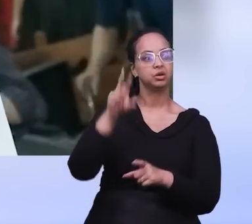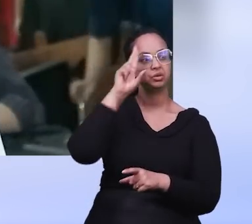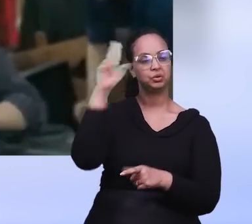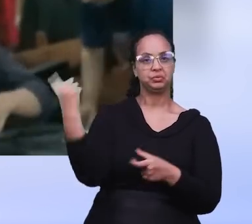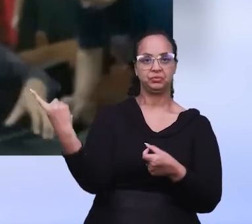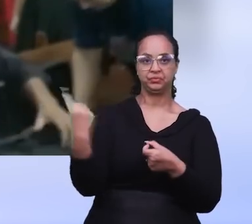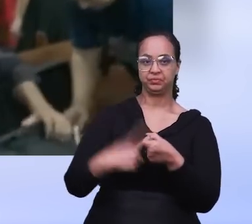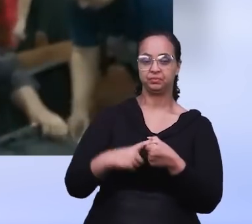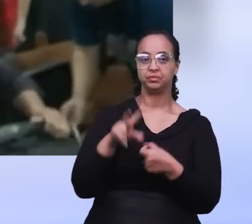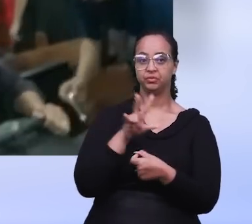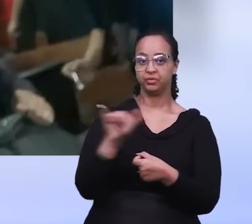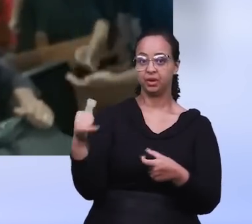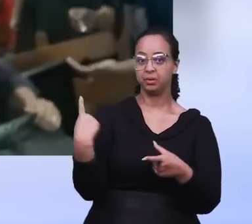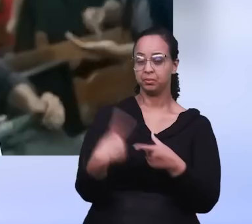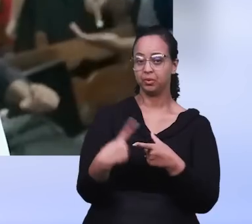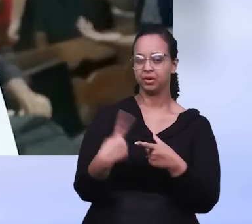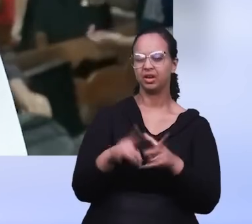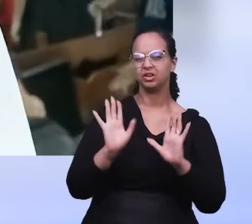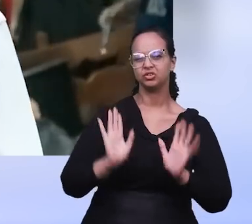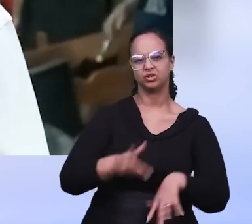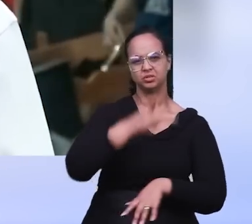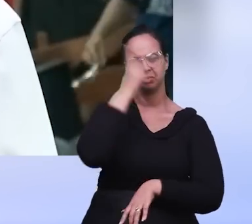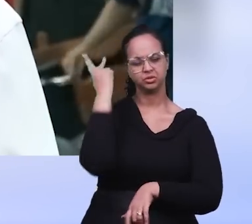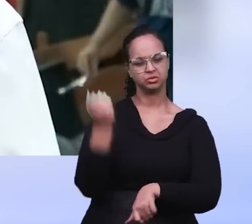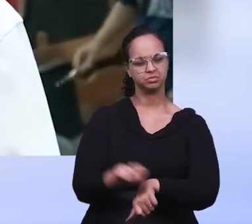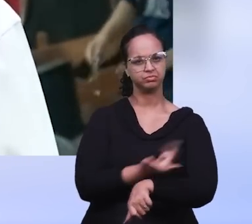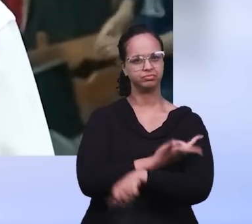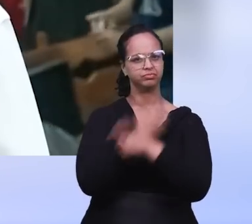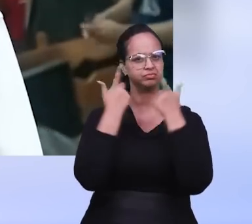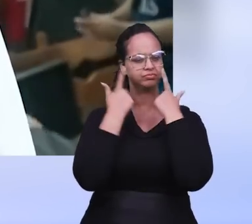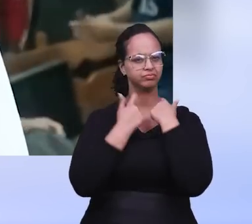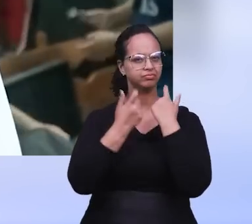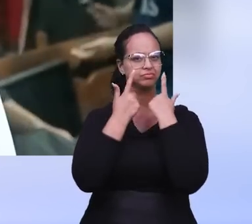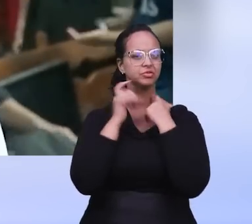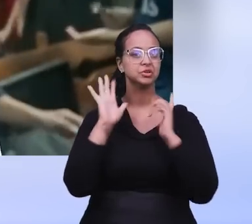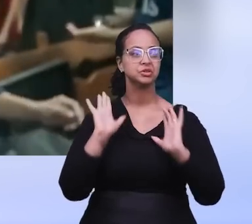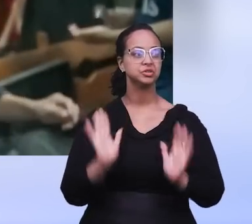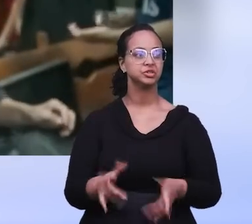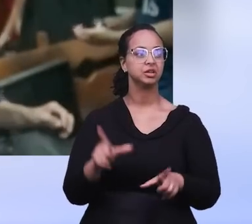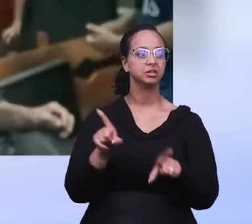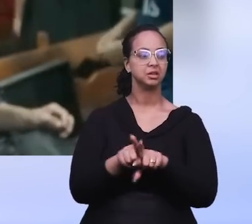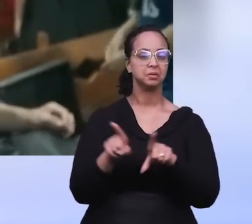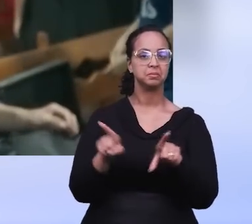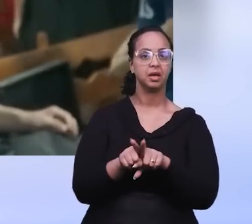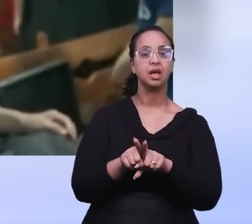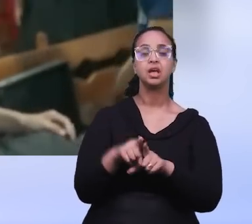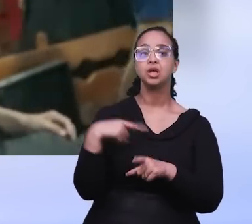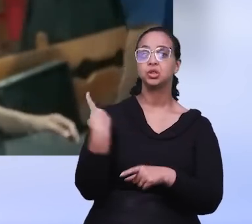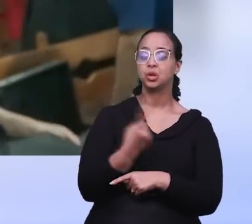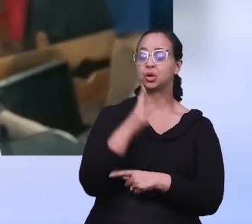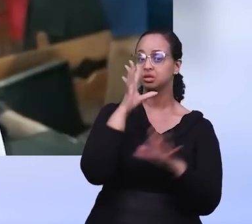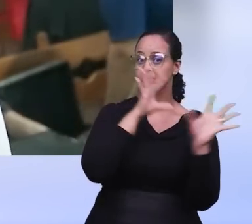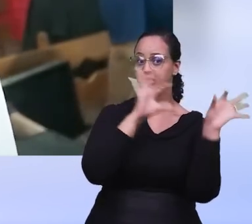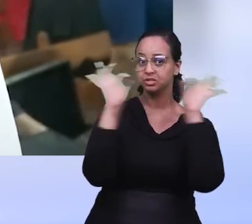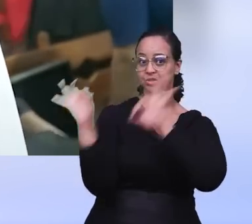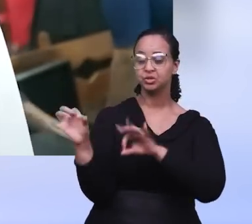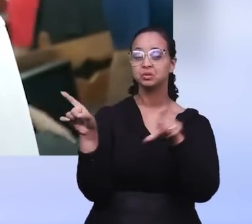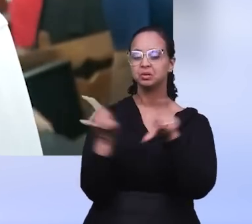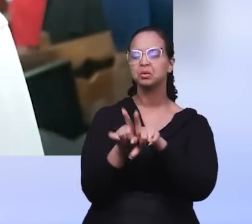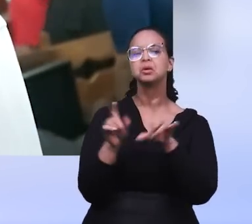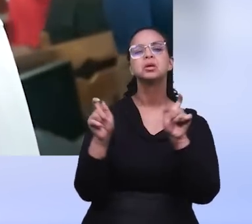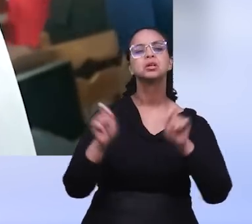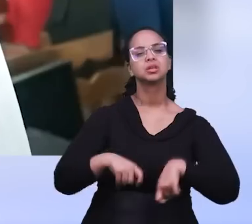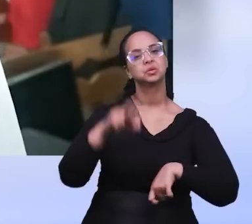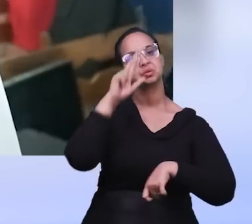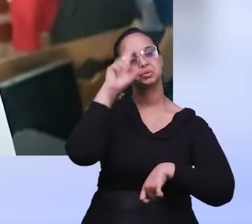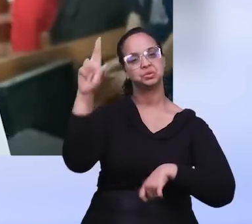da volta de Jesus. Então houve um aquebrantamento em várias pessoas que nós assistimos, e temos certeza